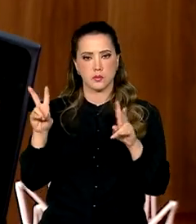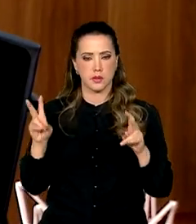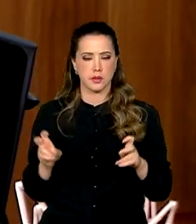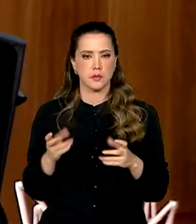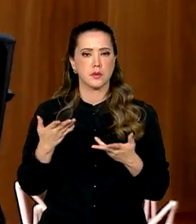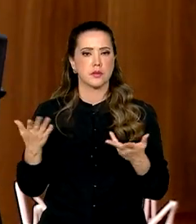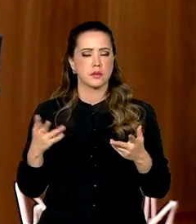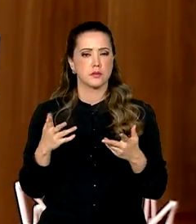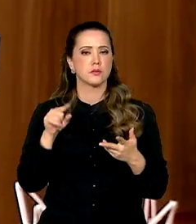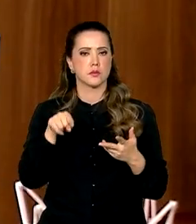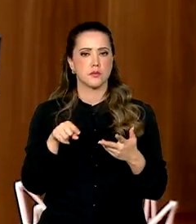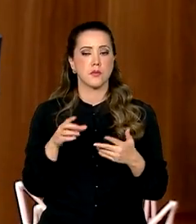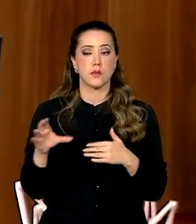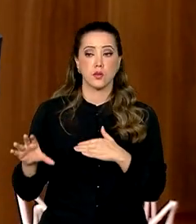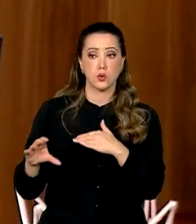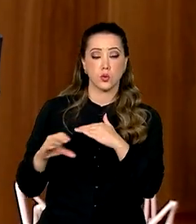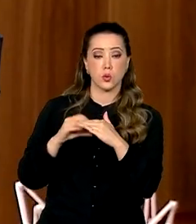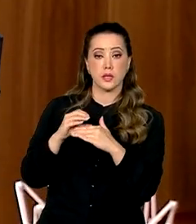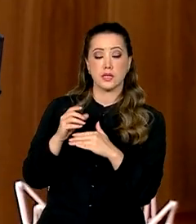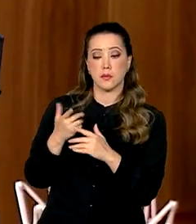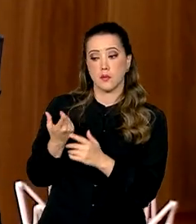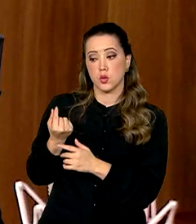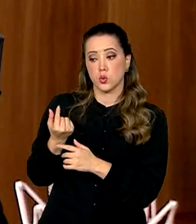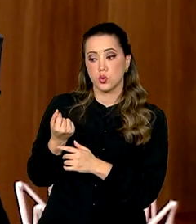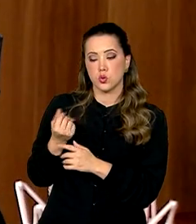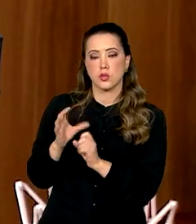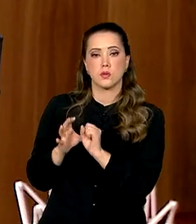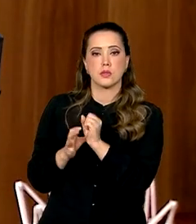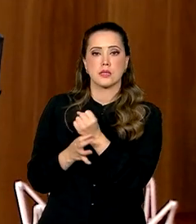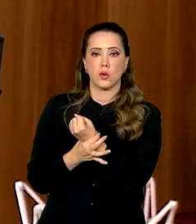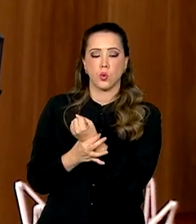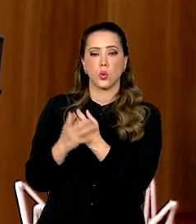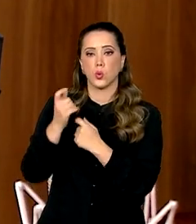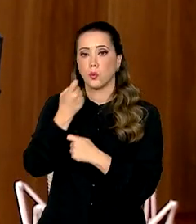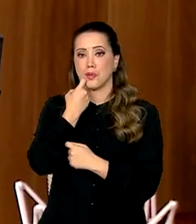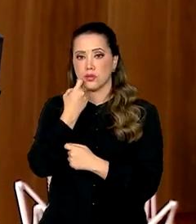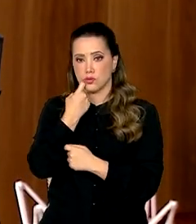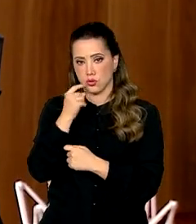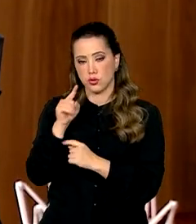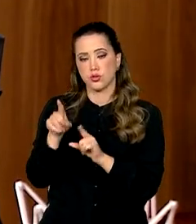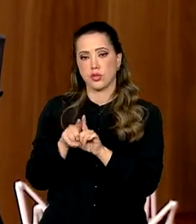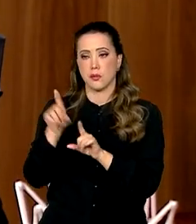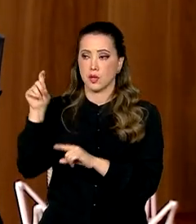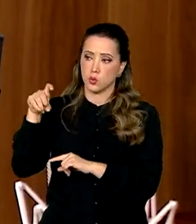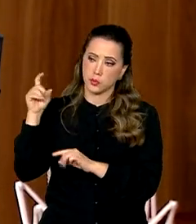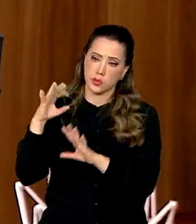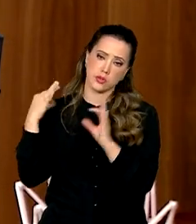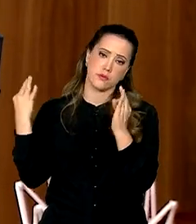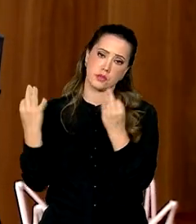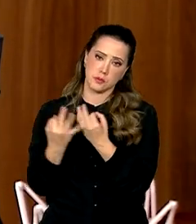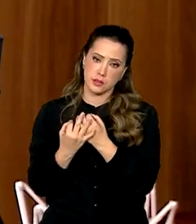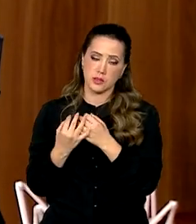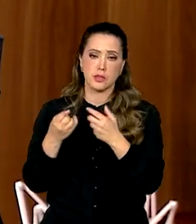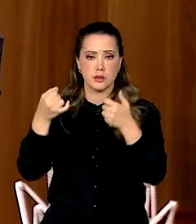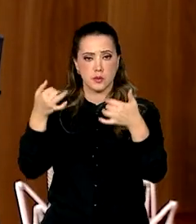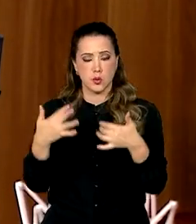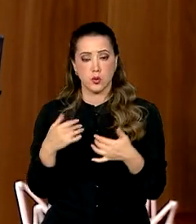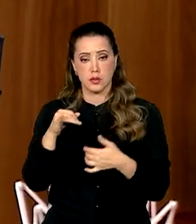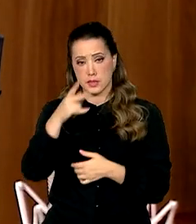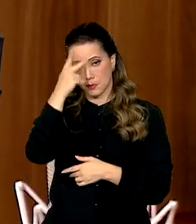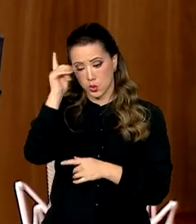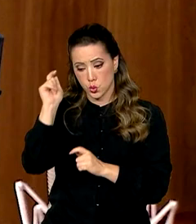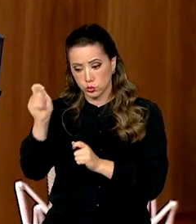sobre a questão do recebimento do seguro-defeso e do Bolsa Família. O ministro informou que se o pescador